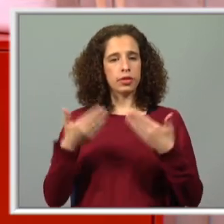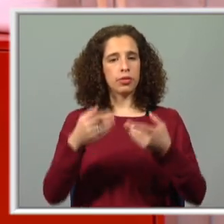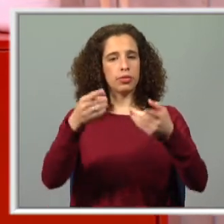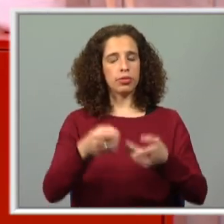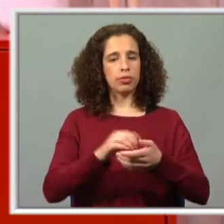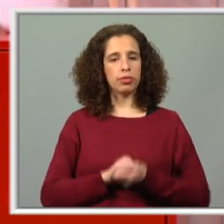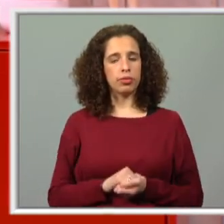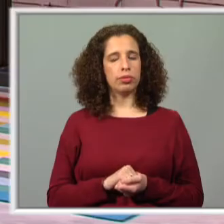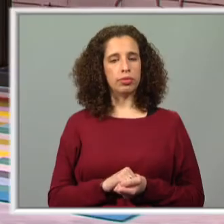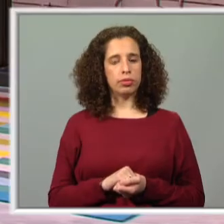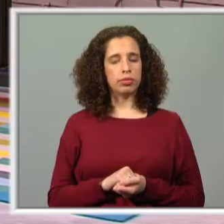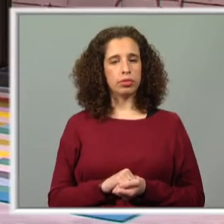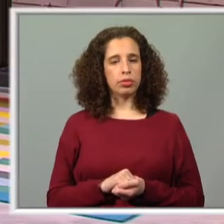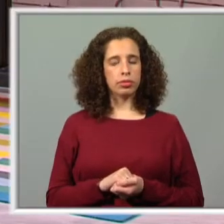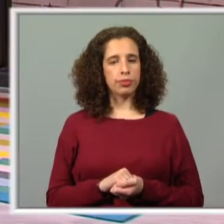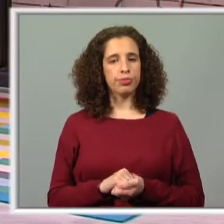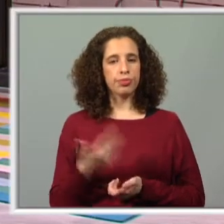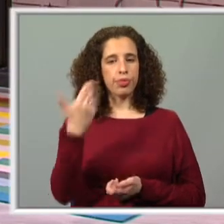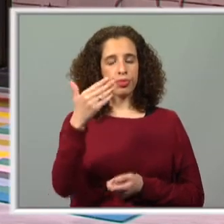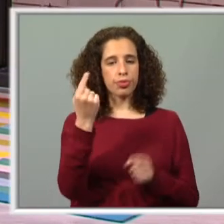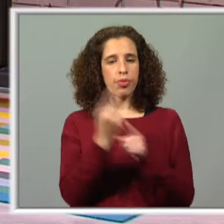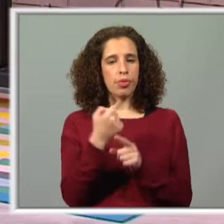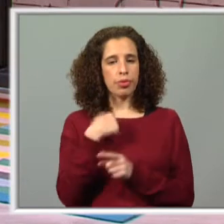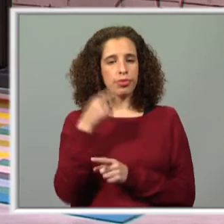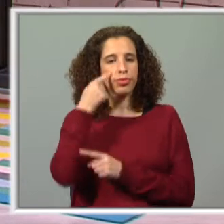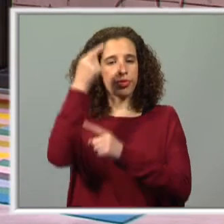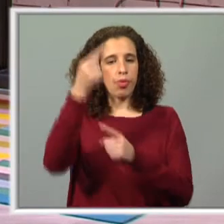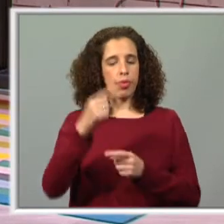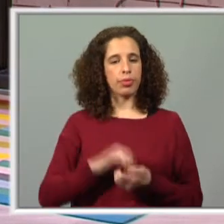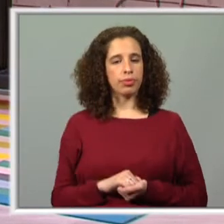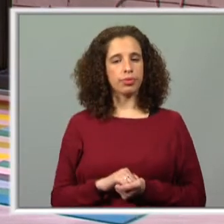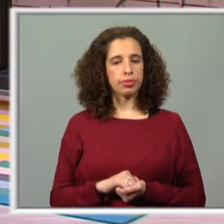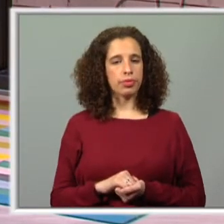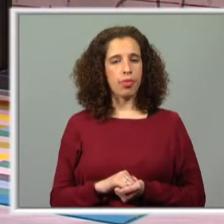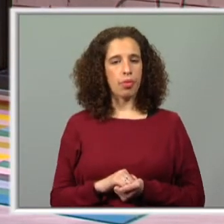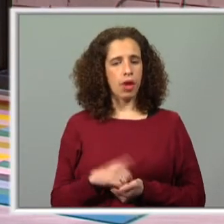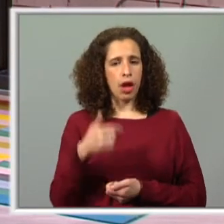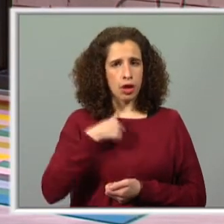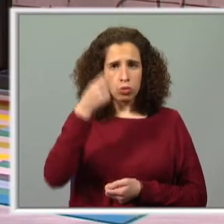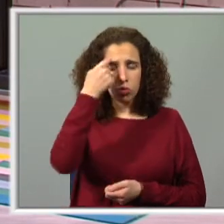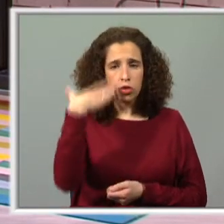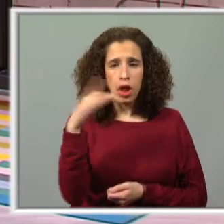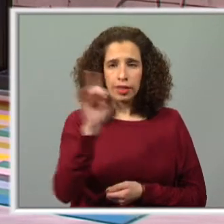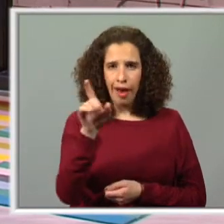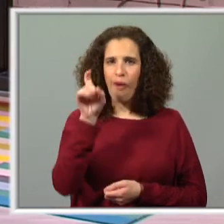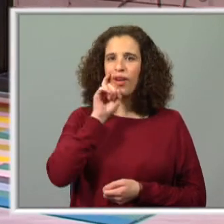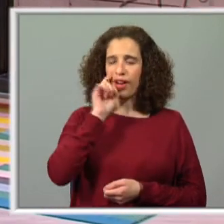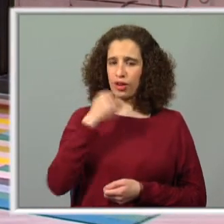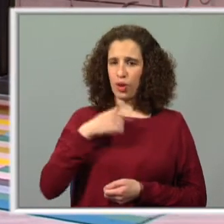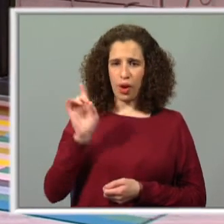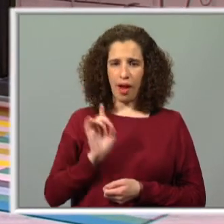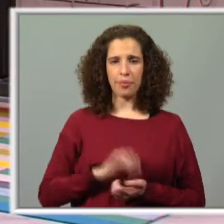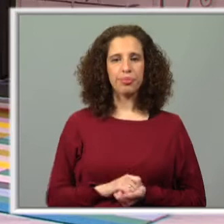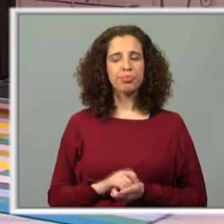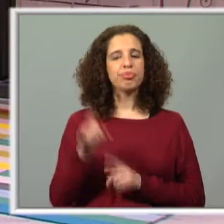começar. A primeira coisa que eu aqui vos apresento, e não fui eu que me esqueci, garanto, não fui eu que me esqueci,